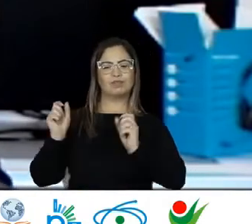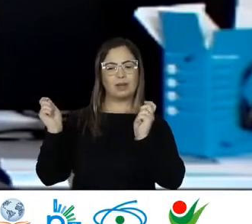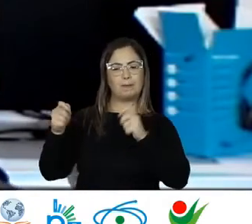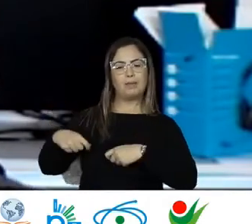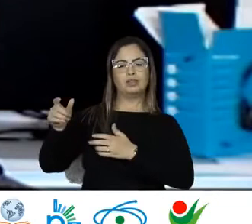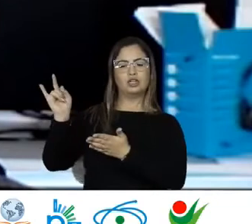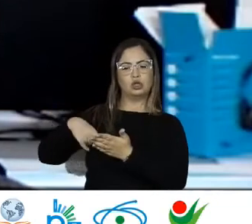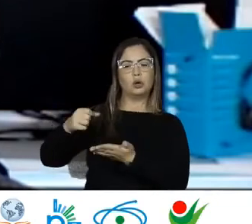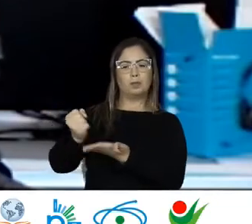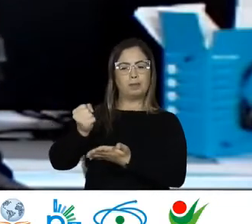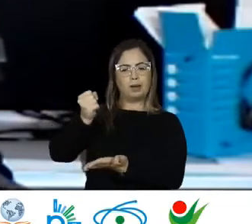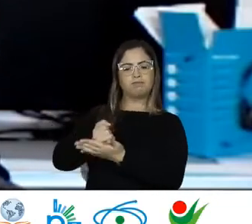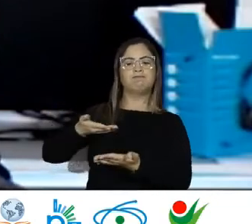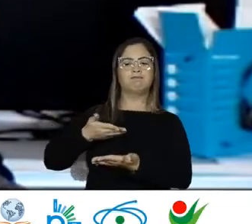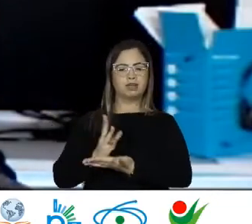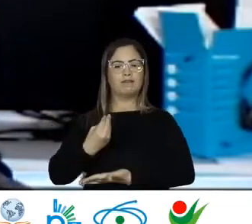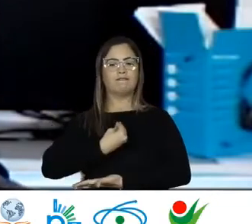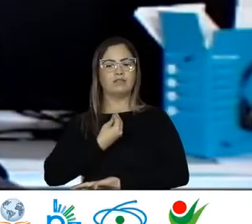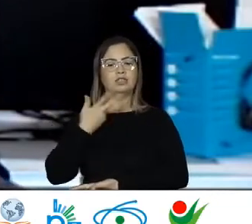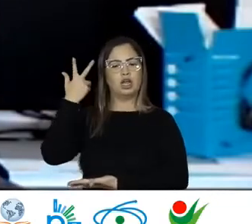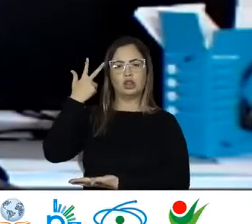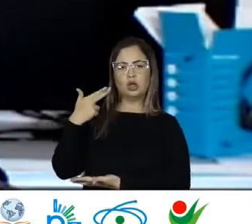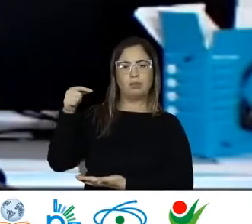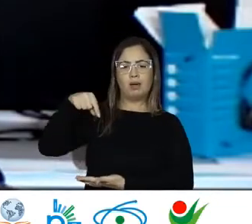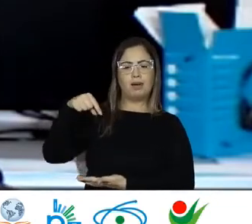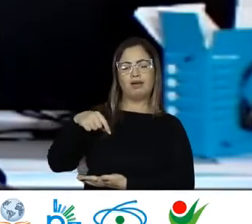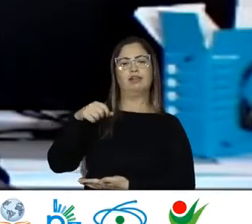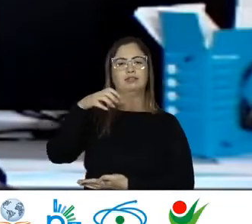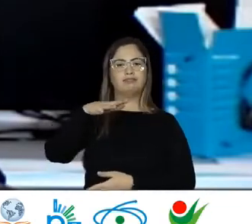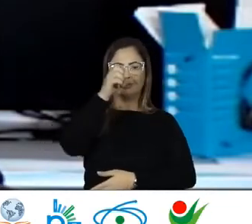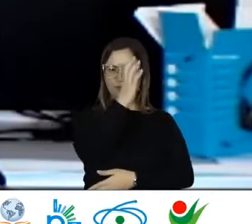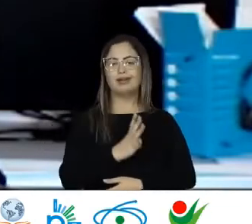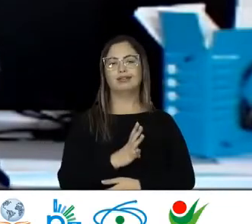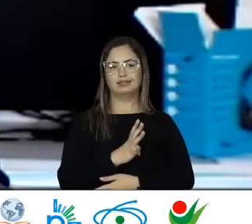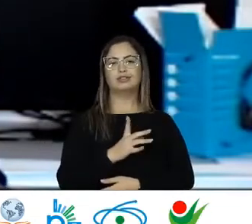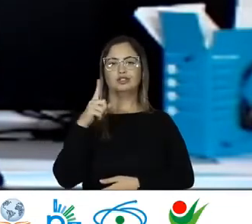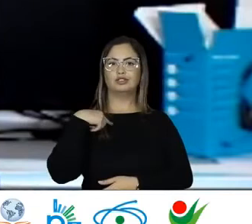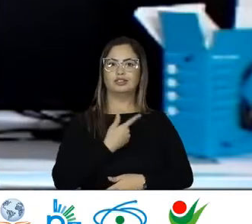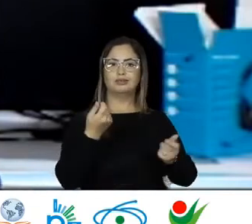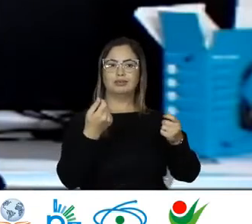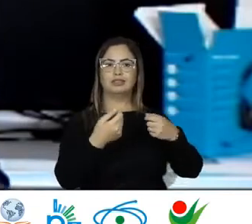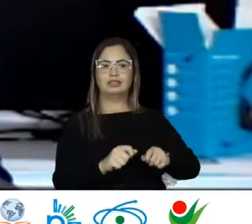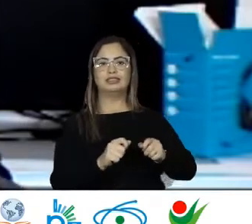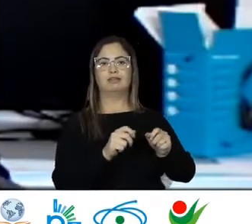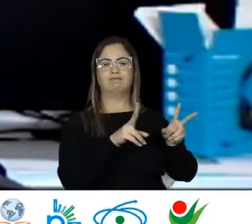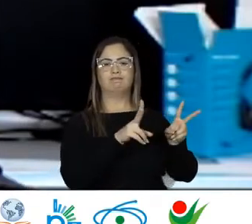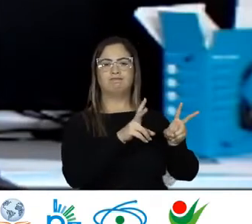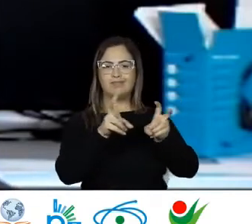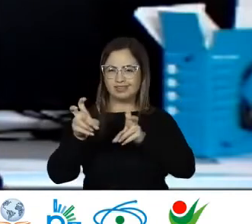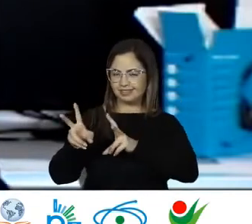isso Enfim Há essas questões Por isso que eu acho Sempre Que a gente tem que olhar Para o estado A gente tem que olhar Para as questões jurídicas